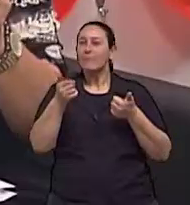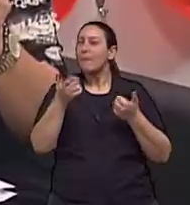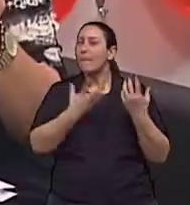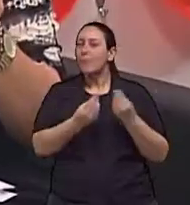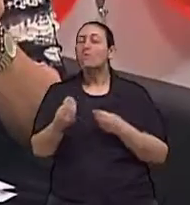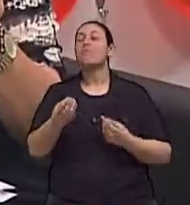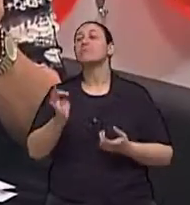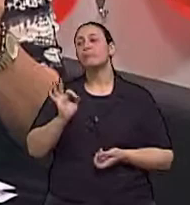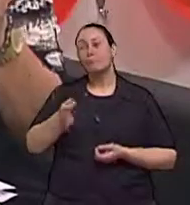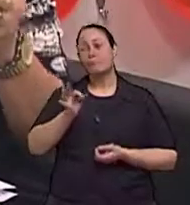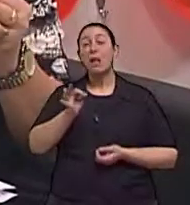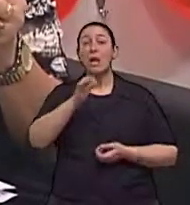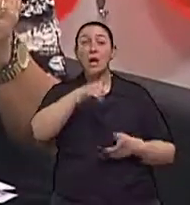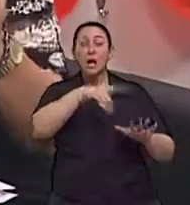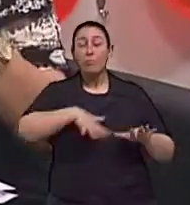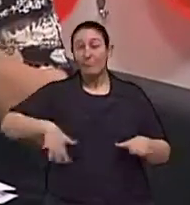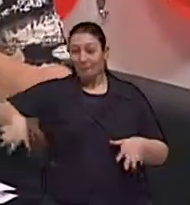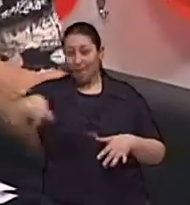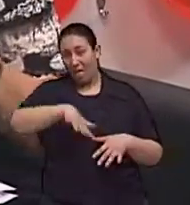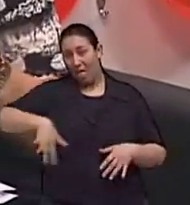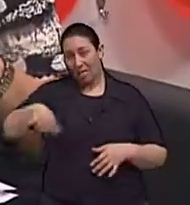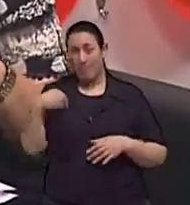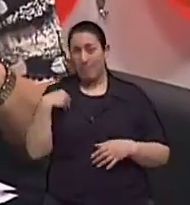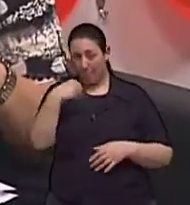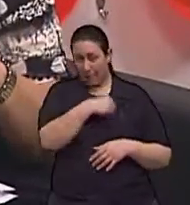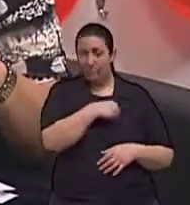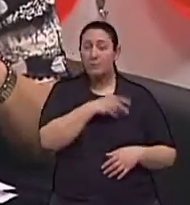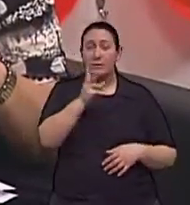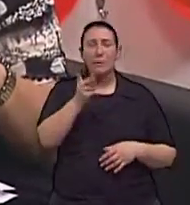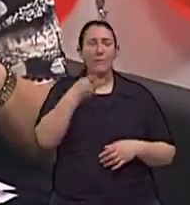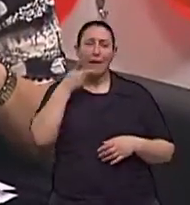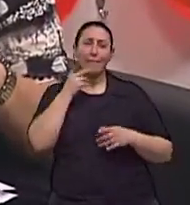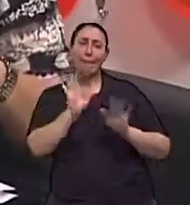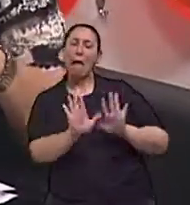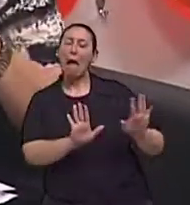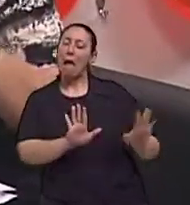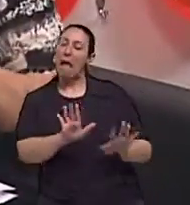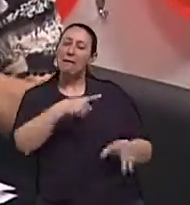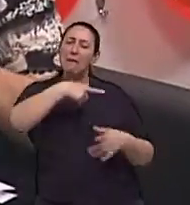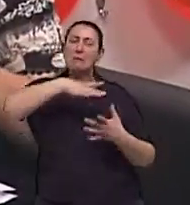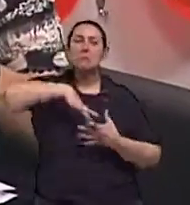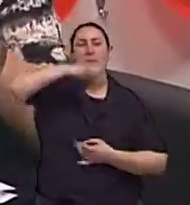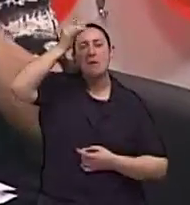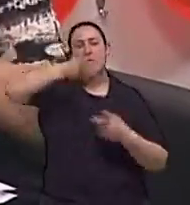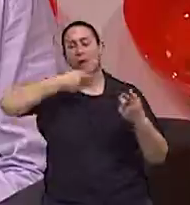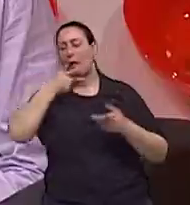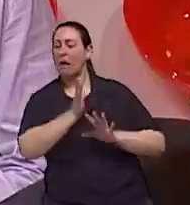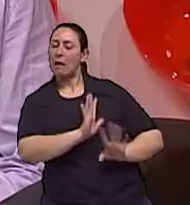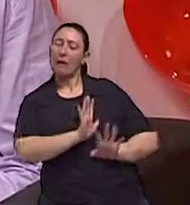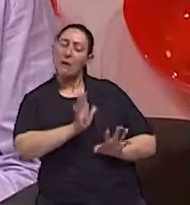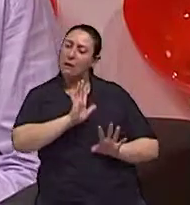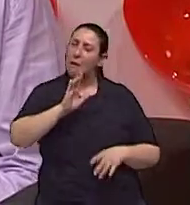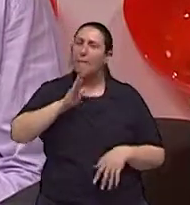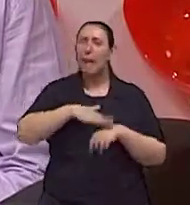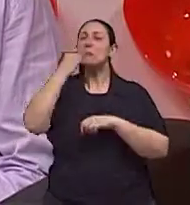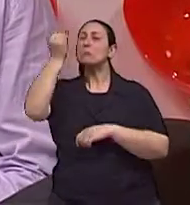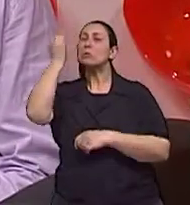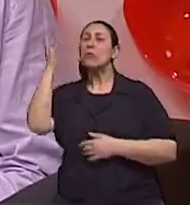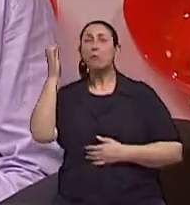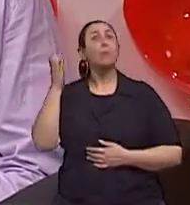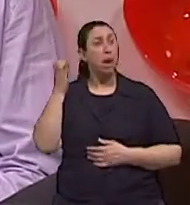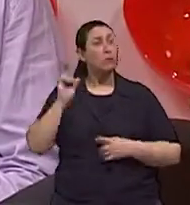a área médica em geral há muitos anos tinha muita restrição quanto a isso, né? Graças a Deus já está mudando A gente tem